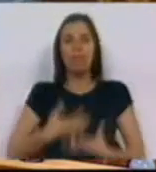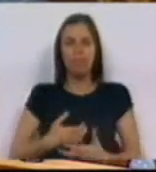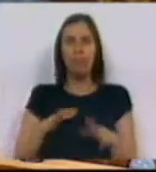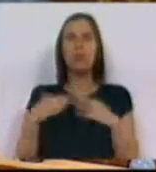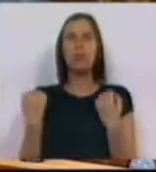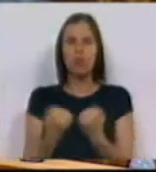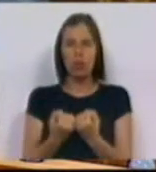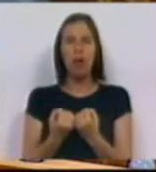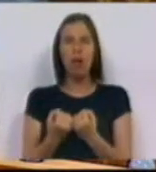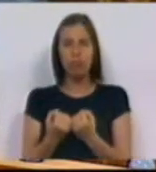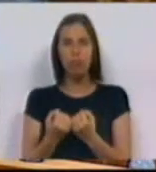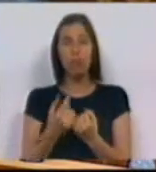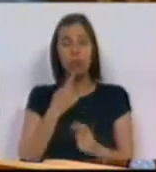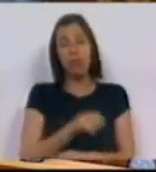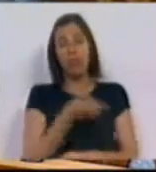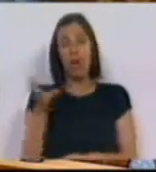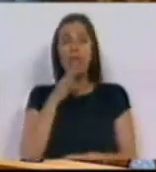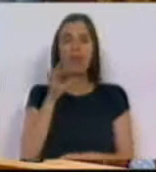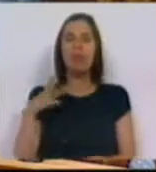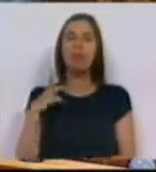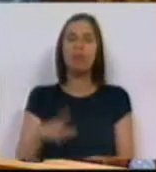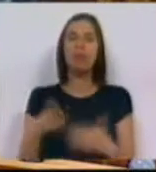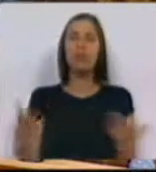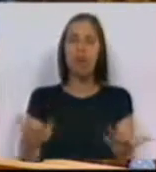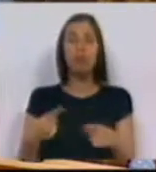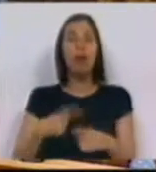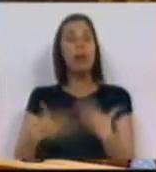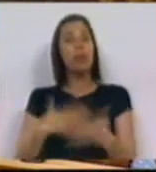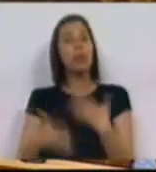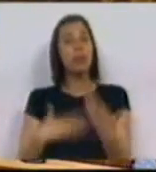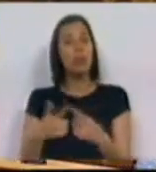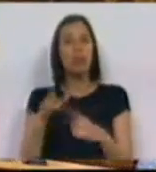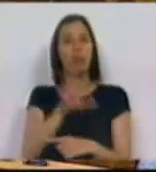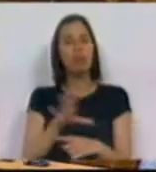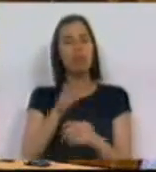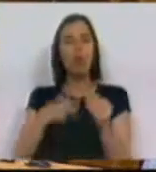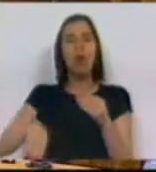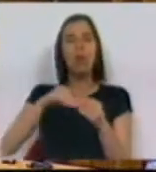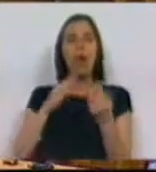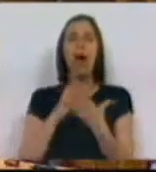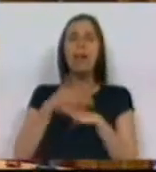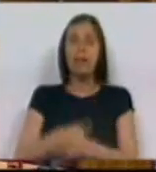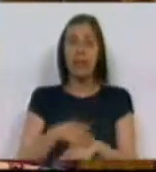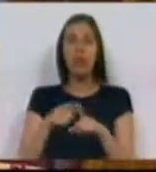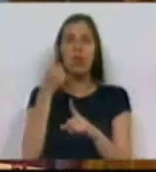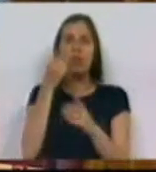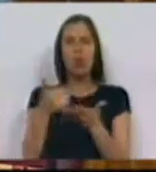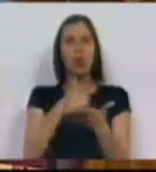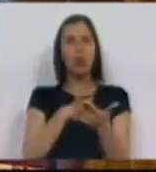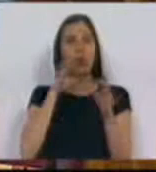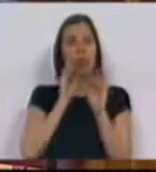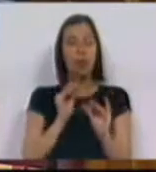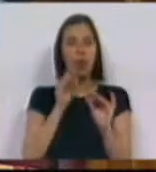social para inúmeras famílias portuguesas, a dinamização de mecanismos complementares de acesso a um dos recursos